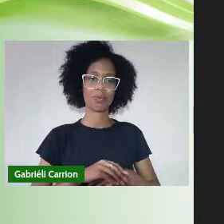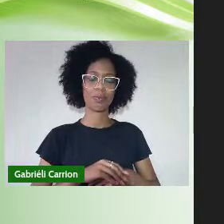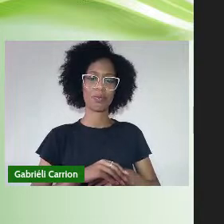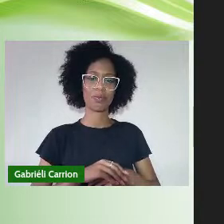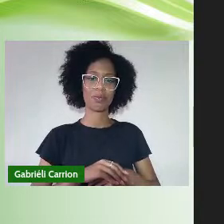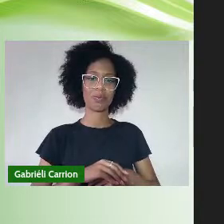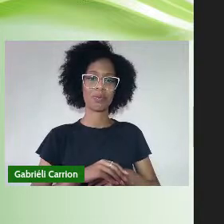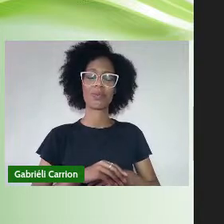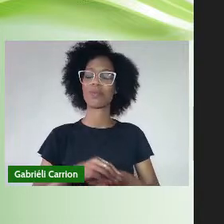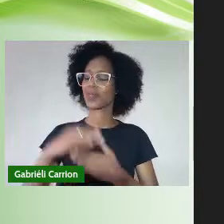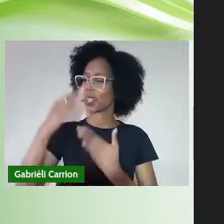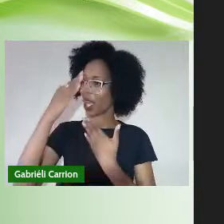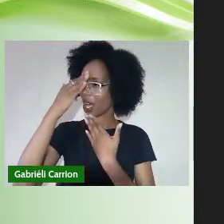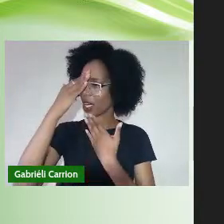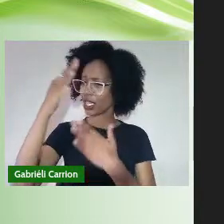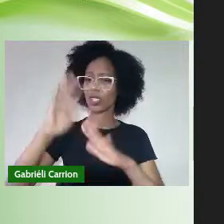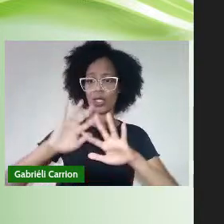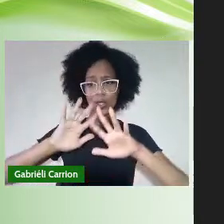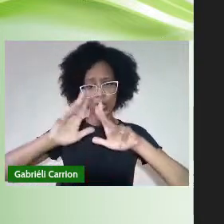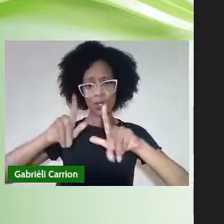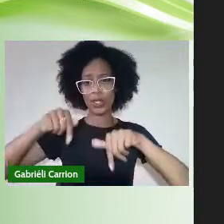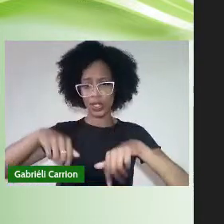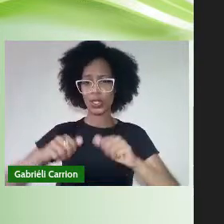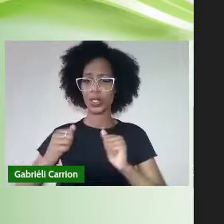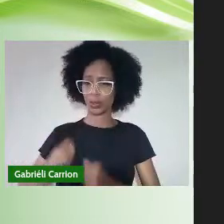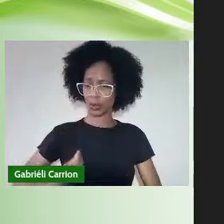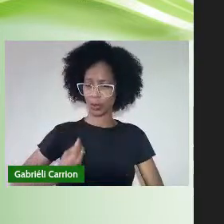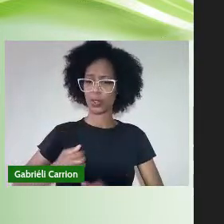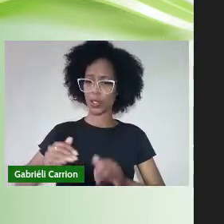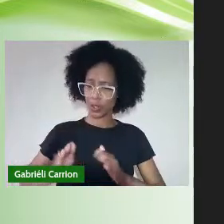Agradeço a todos que estiveram presentes nessa caminhada